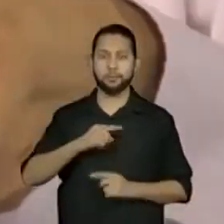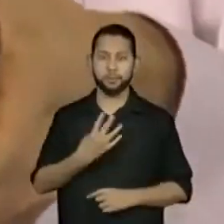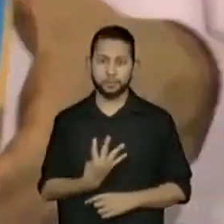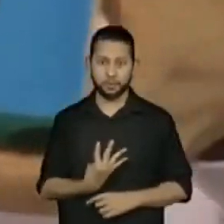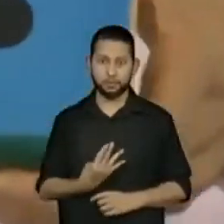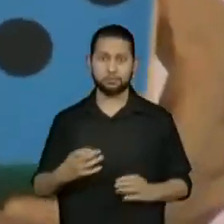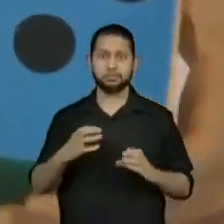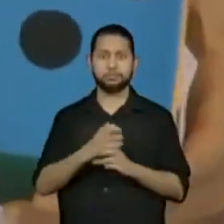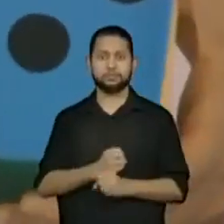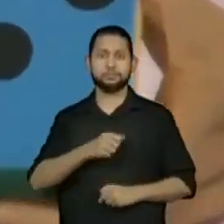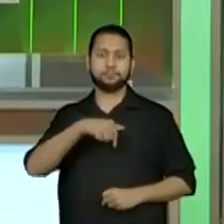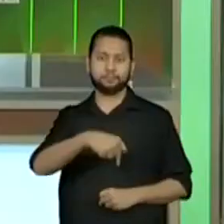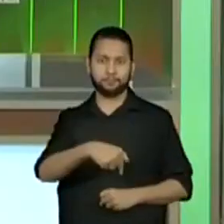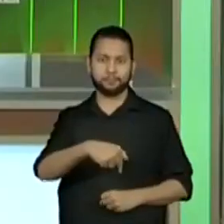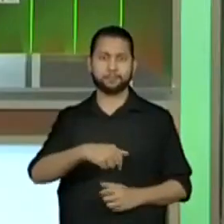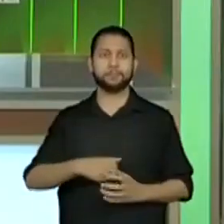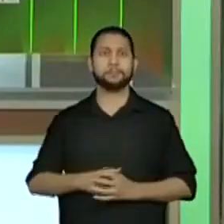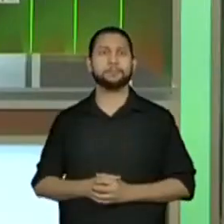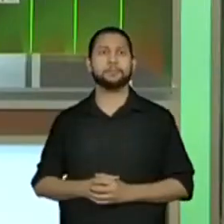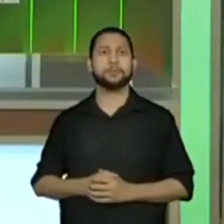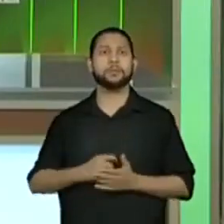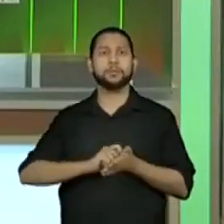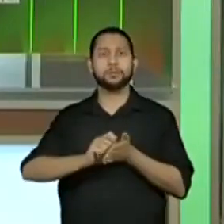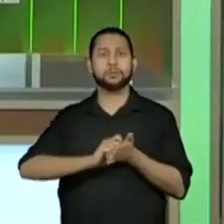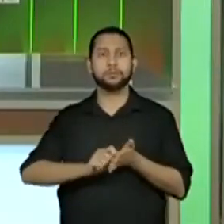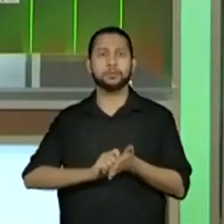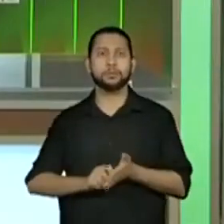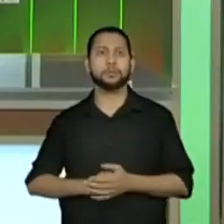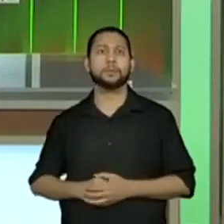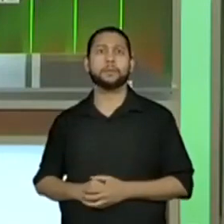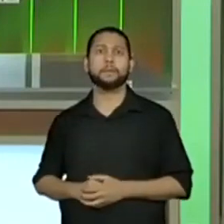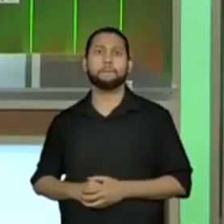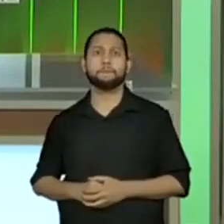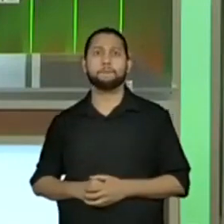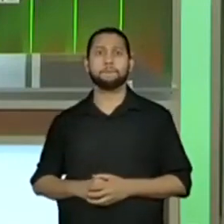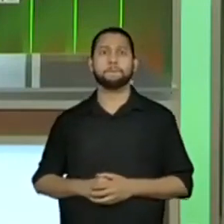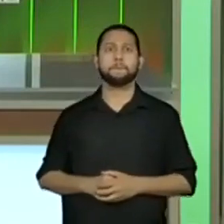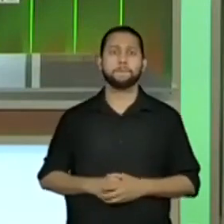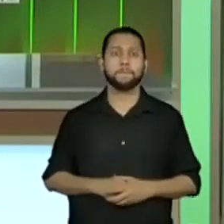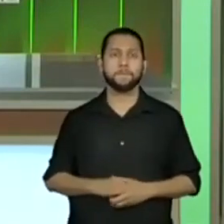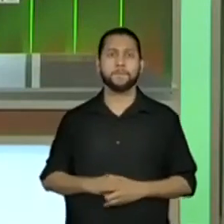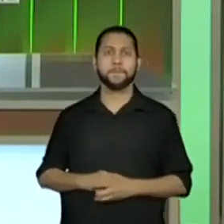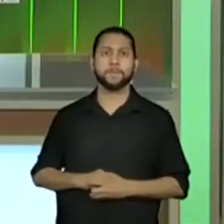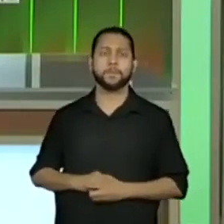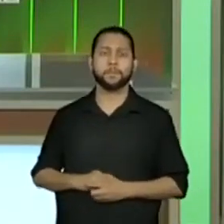7. Então, vou registrar ali 3 mais 4